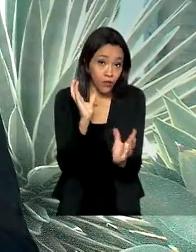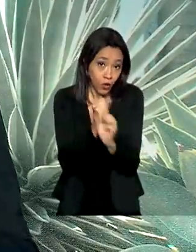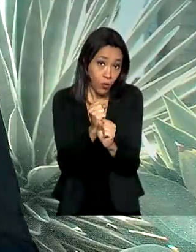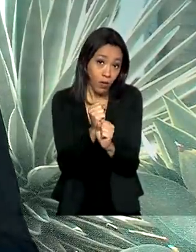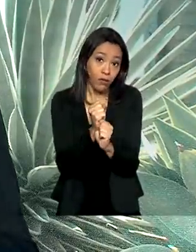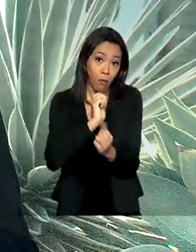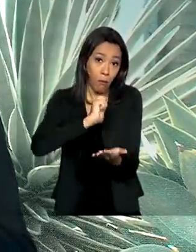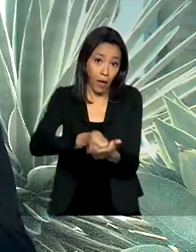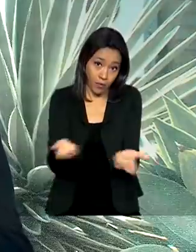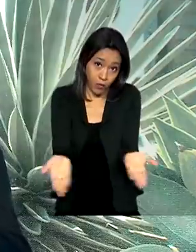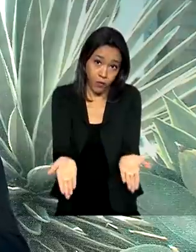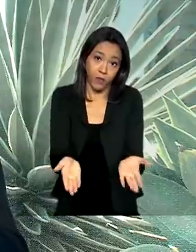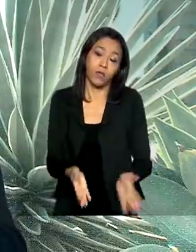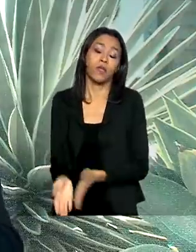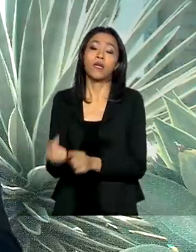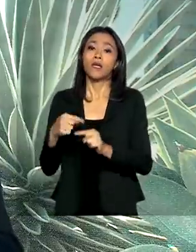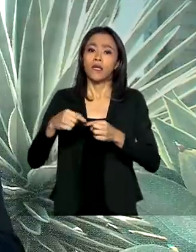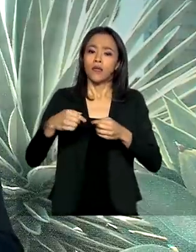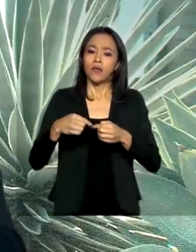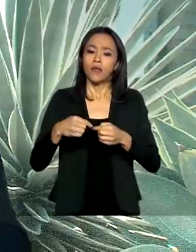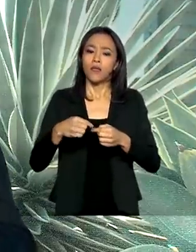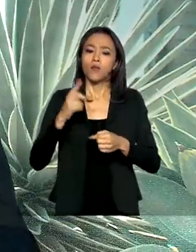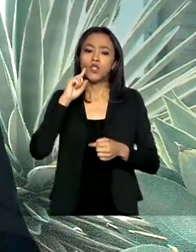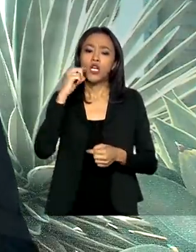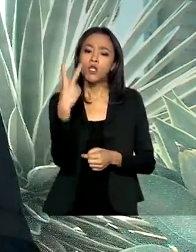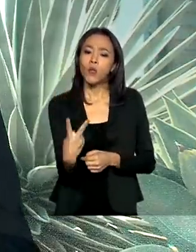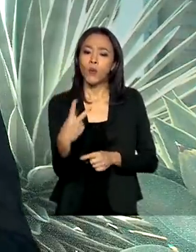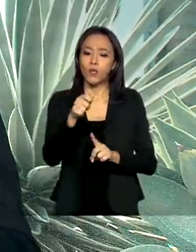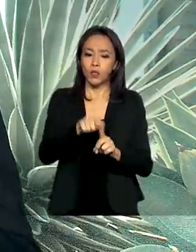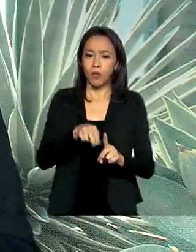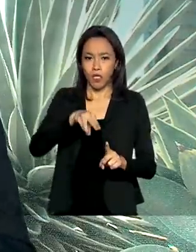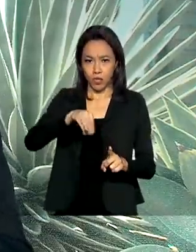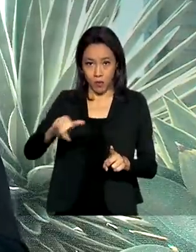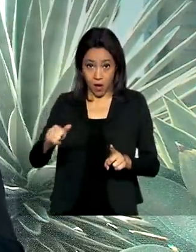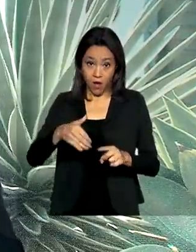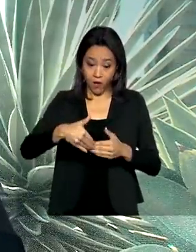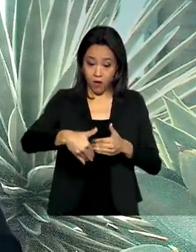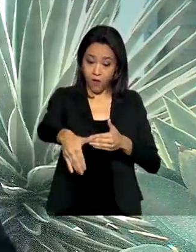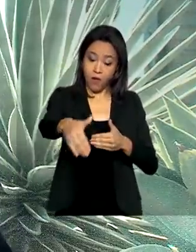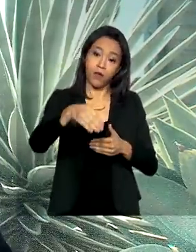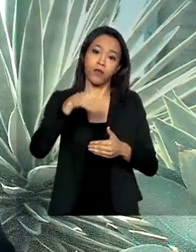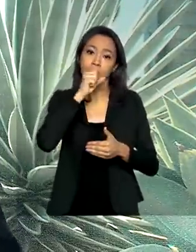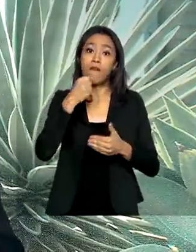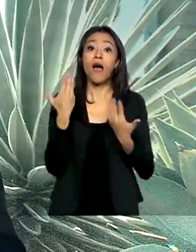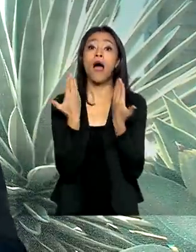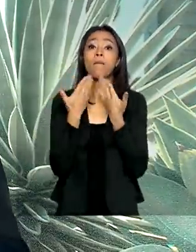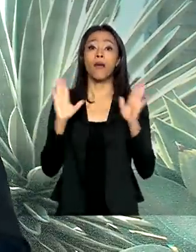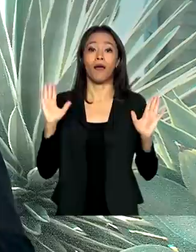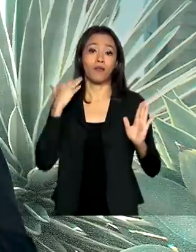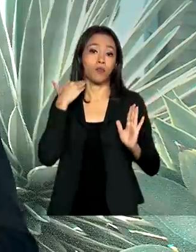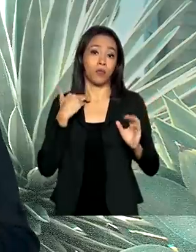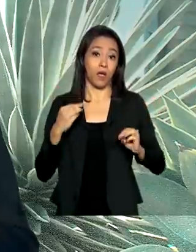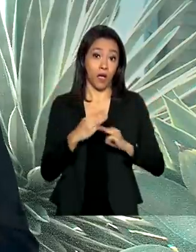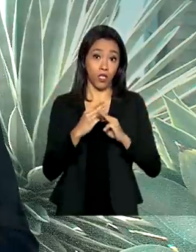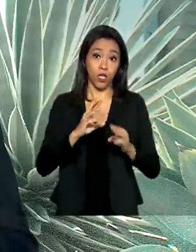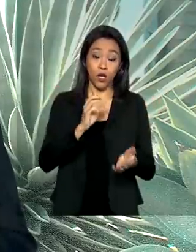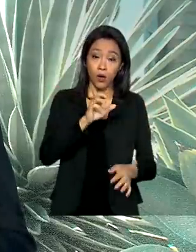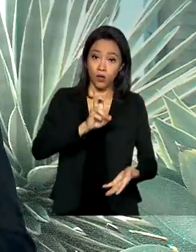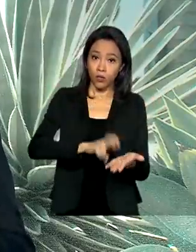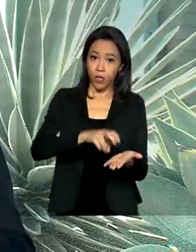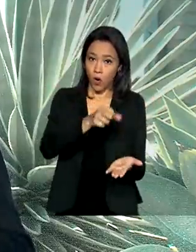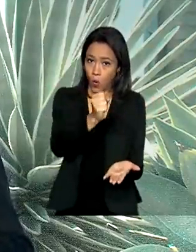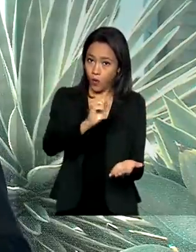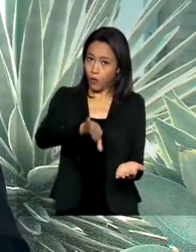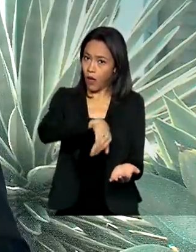neste sábado, dia 2 de maio, 800 agências da Caixa vão estar abertas das 8 horas da manhã ao meio-dia